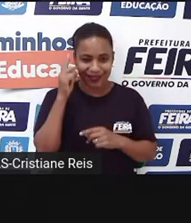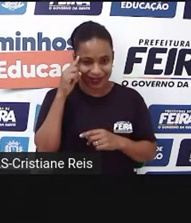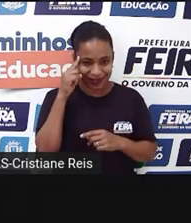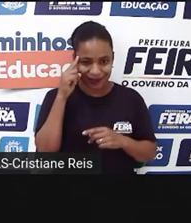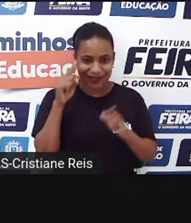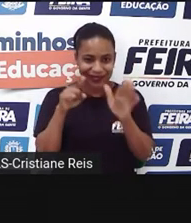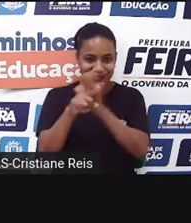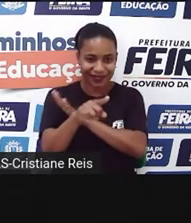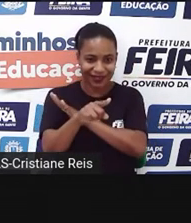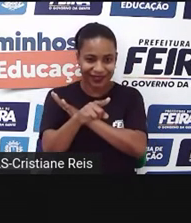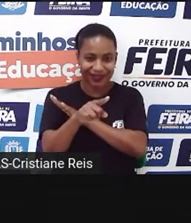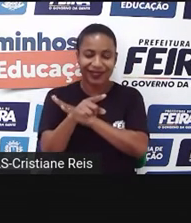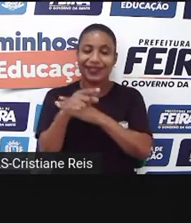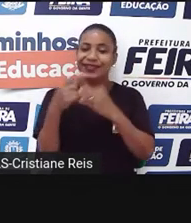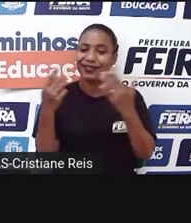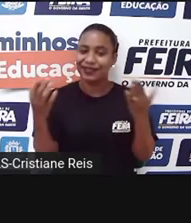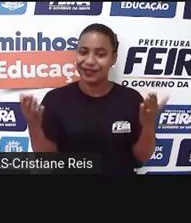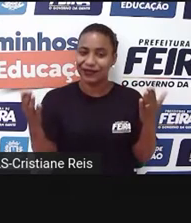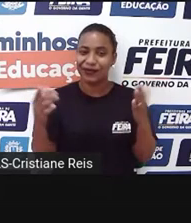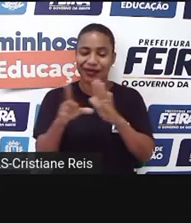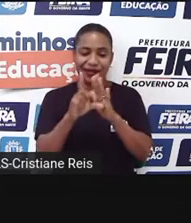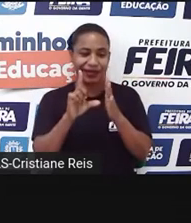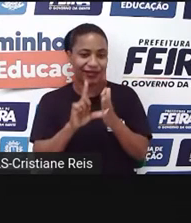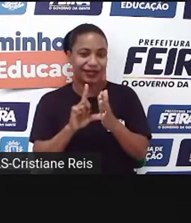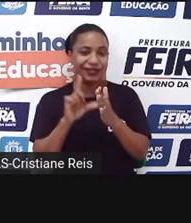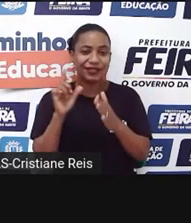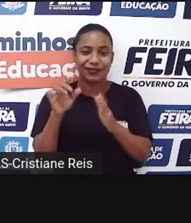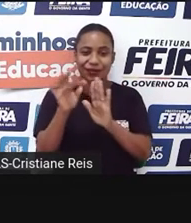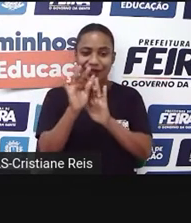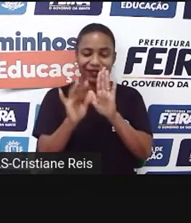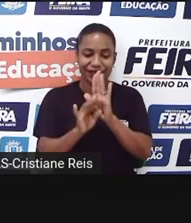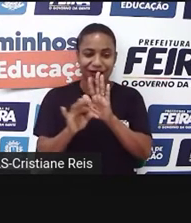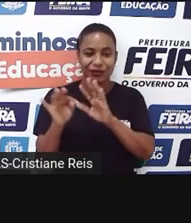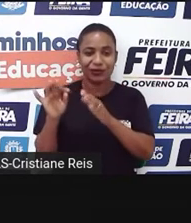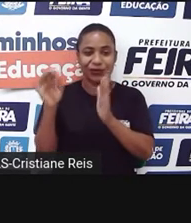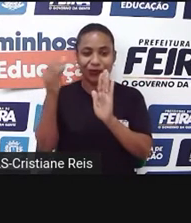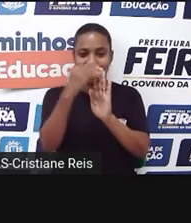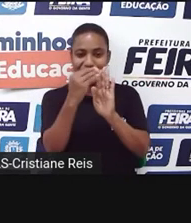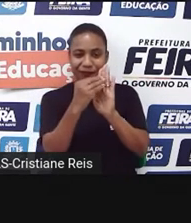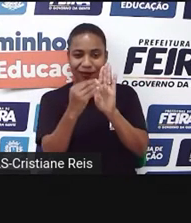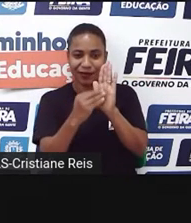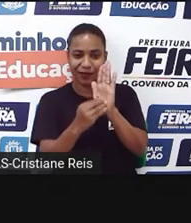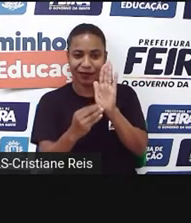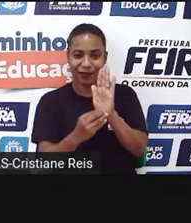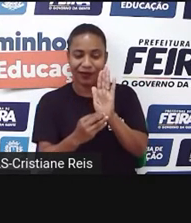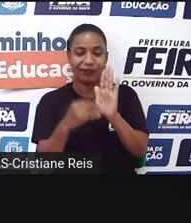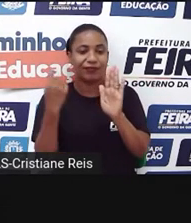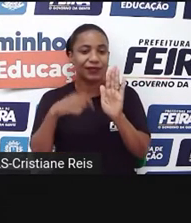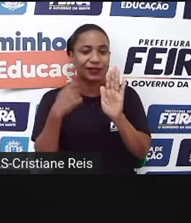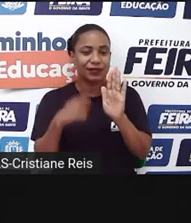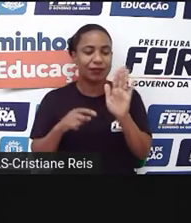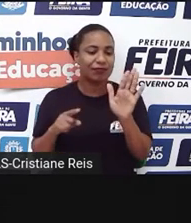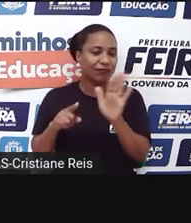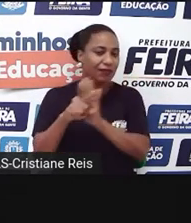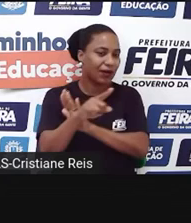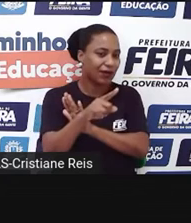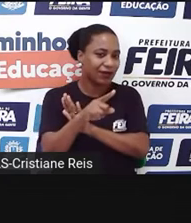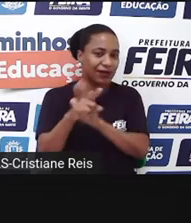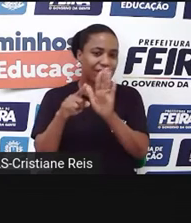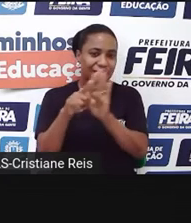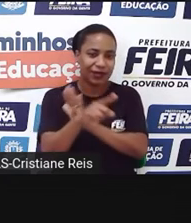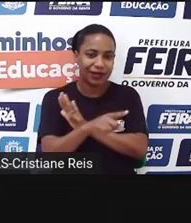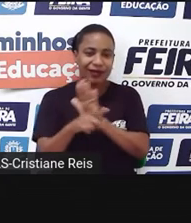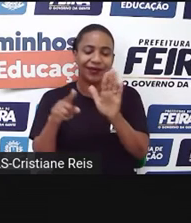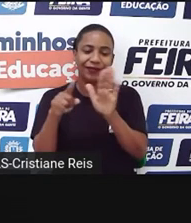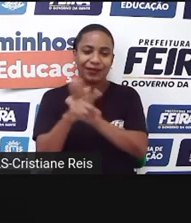Olha eles aqui. Porque antes de construir o seu texto, você precisa se fazer perguntas e à medida que você for respondendo